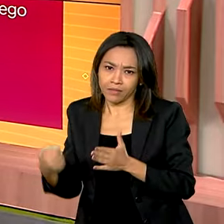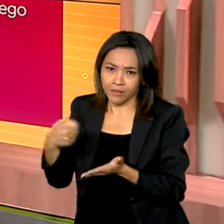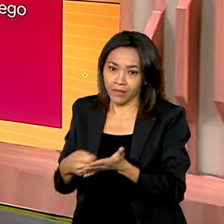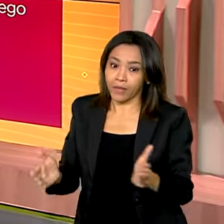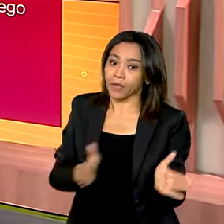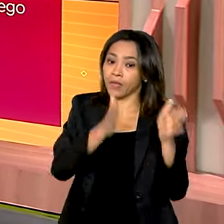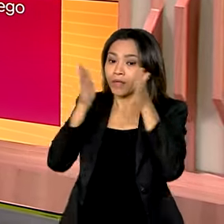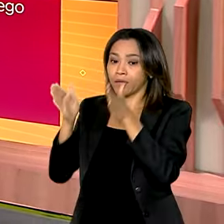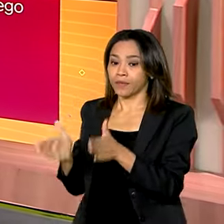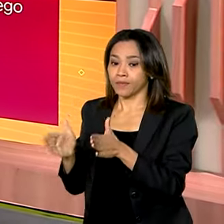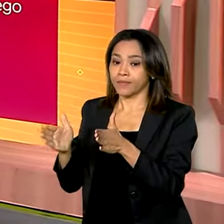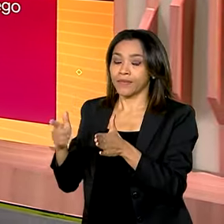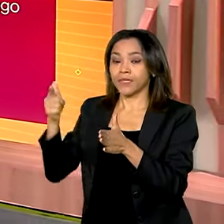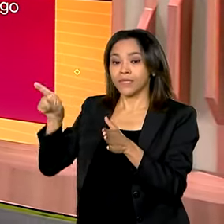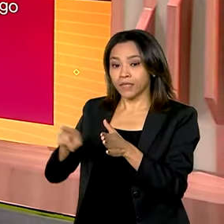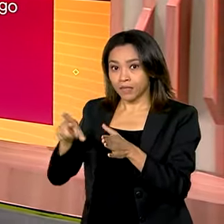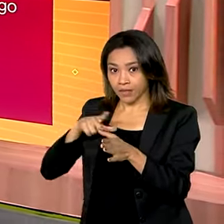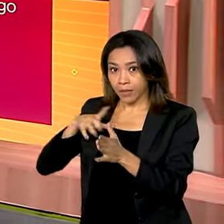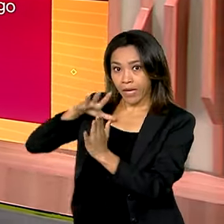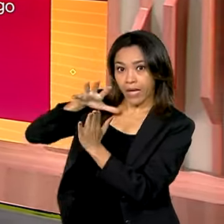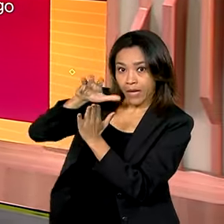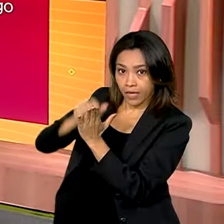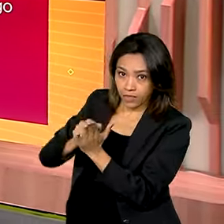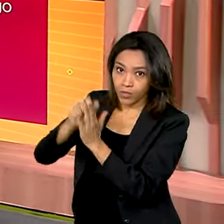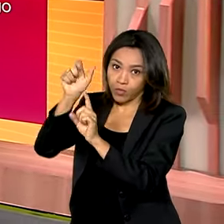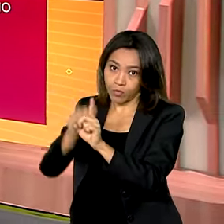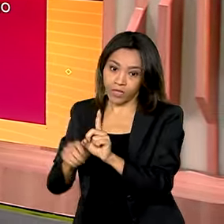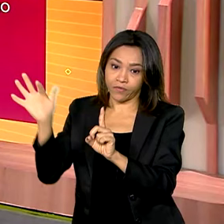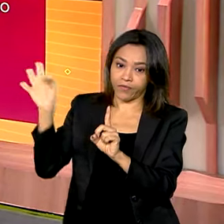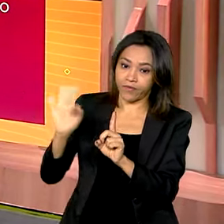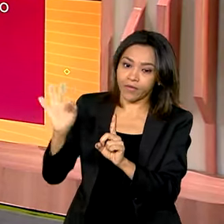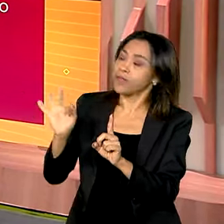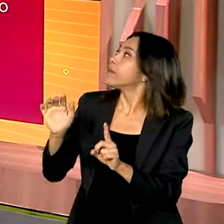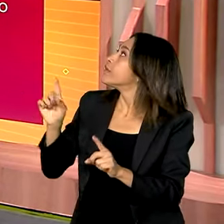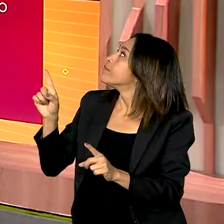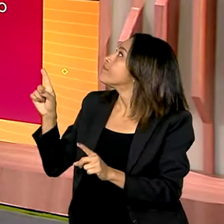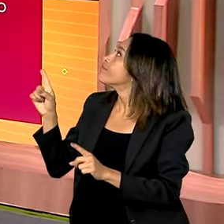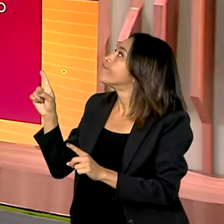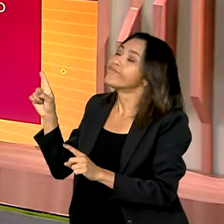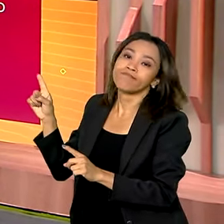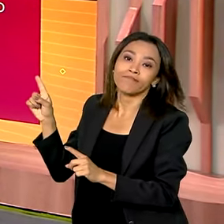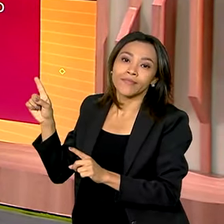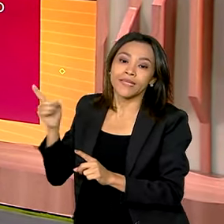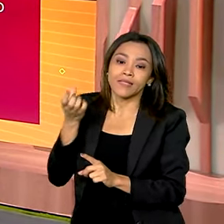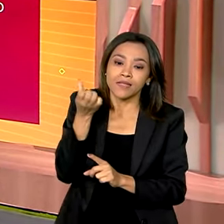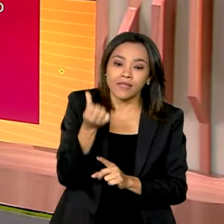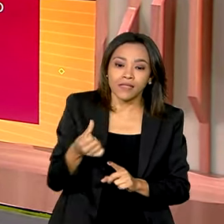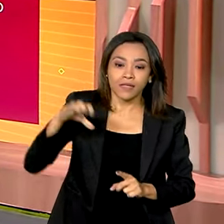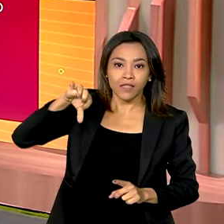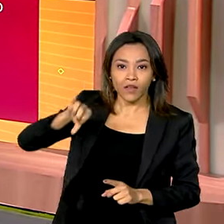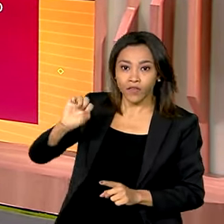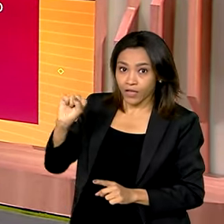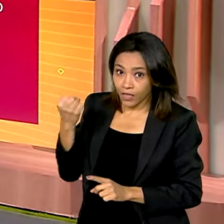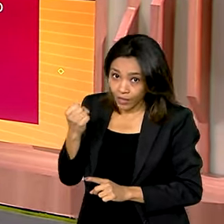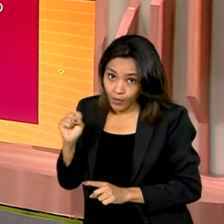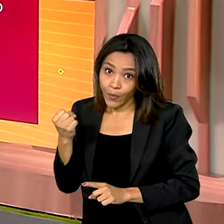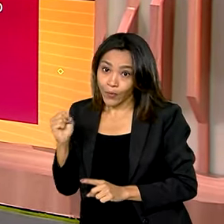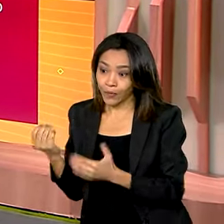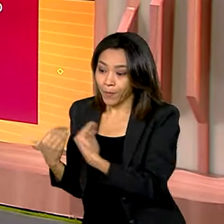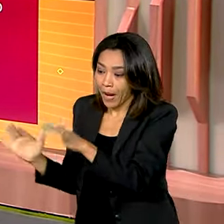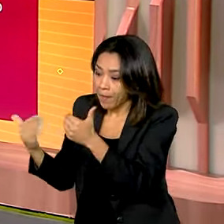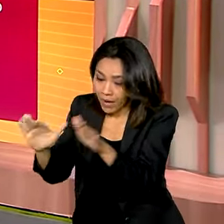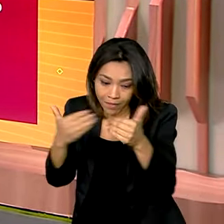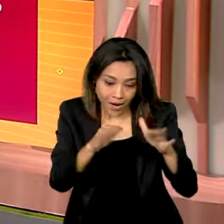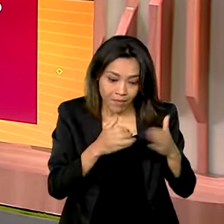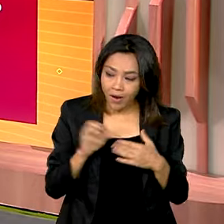Bom Jesus das Selvas registrou em fevereiro a criação de 698 novos postos formais de emprego,